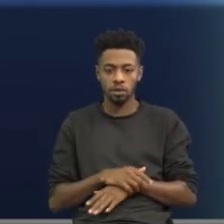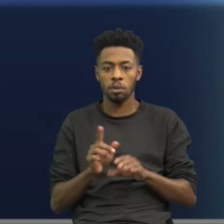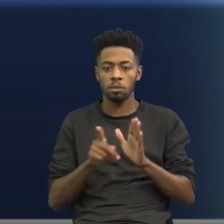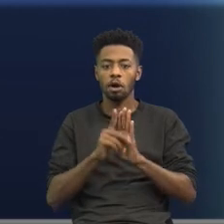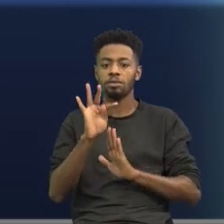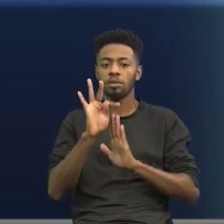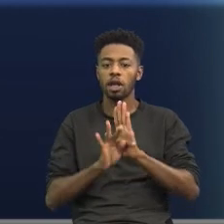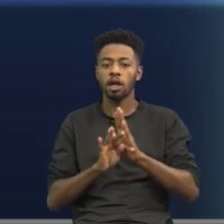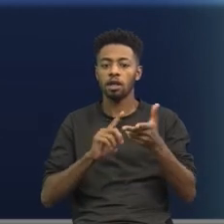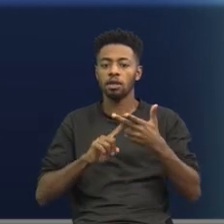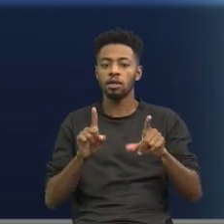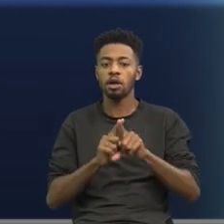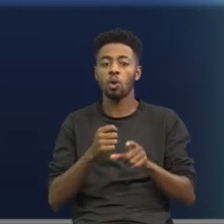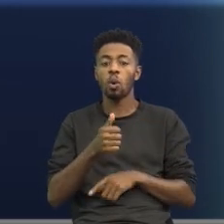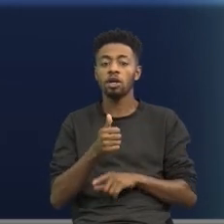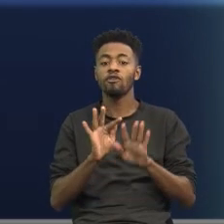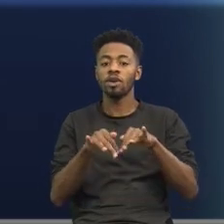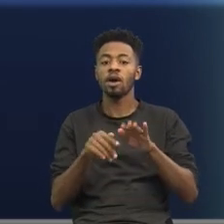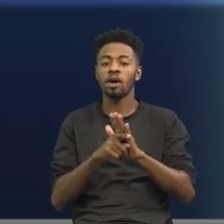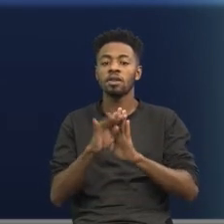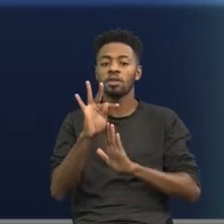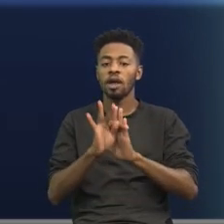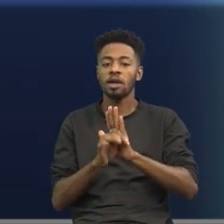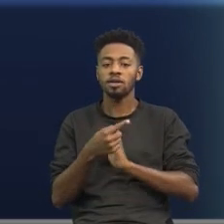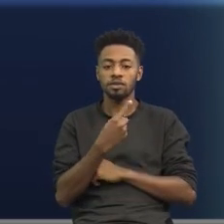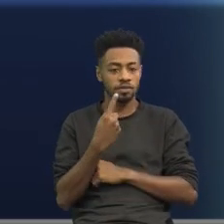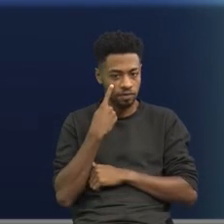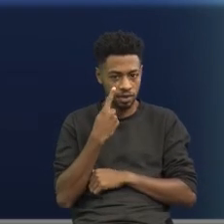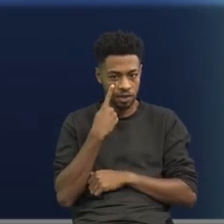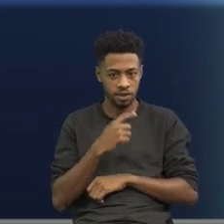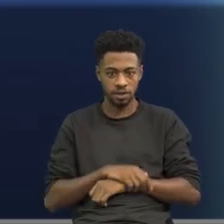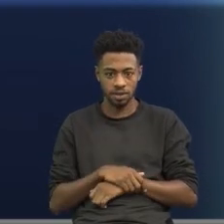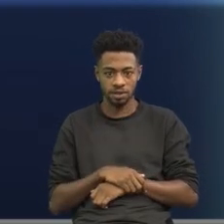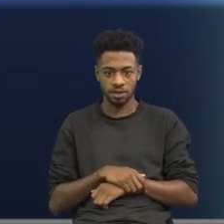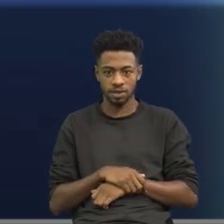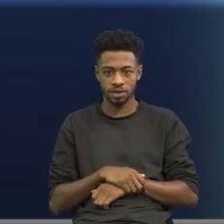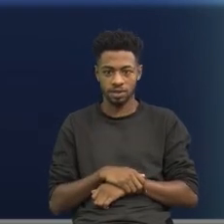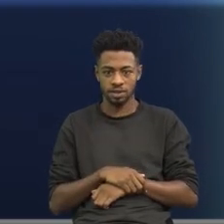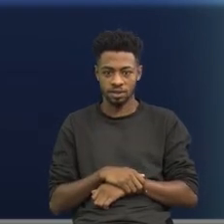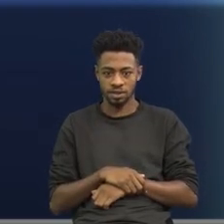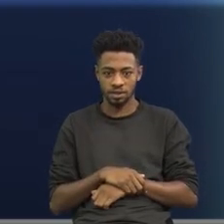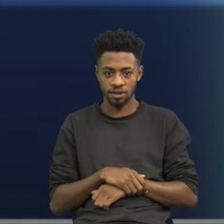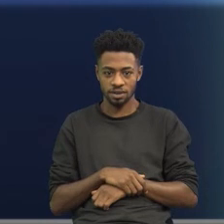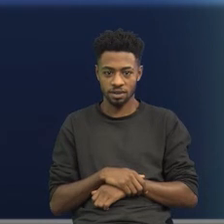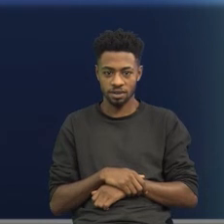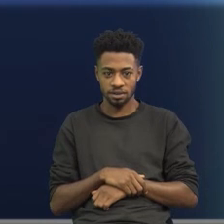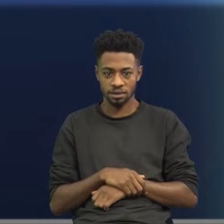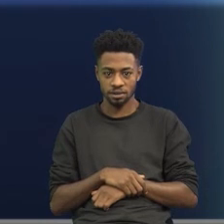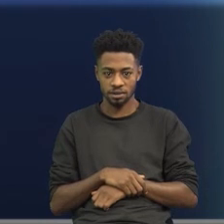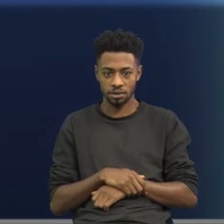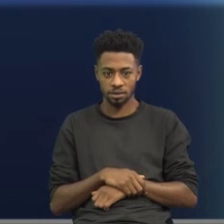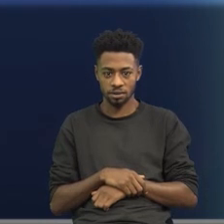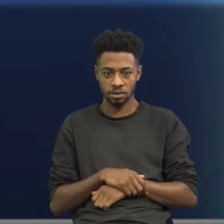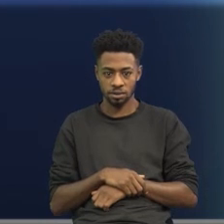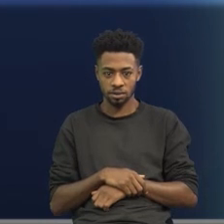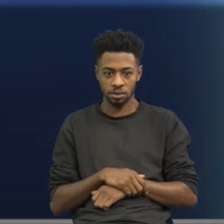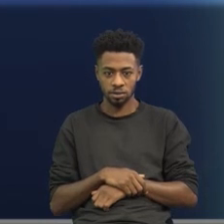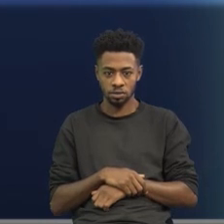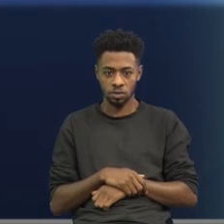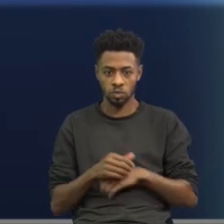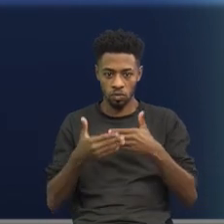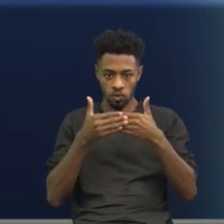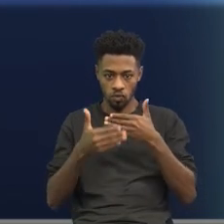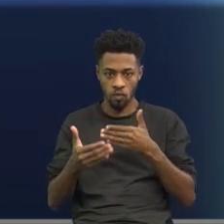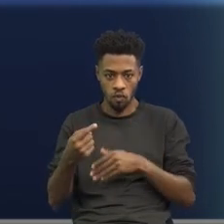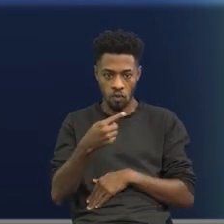texto, quase o finalzinho do texto. Aqui, vou delimitar aqui para vocês mais ou menos. Aqui, a partir daqui,